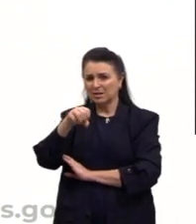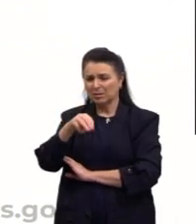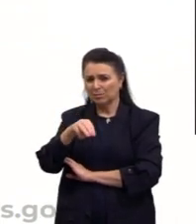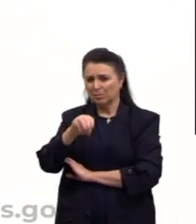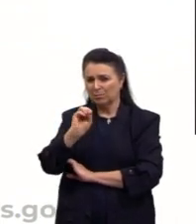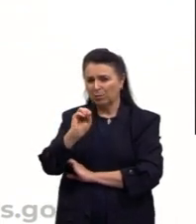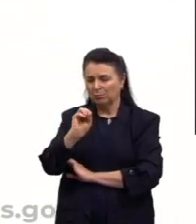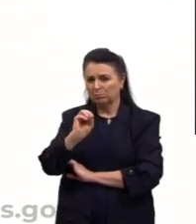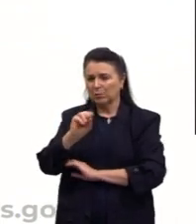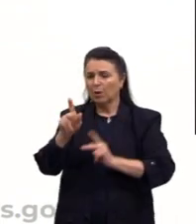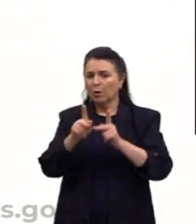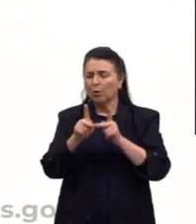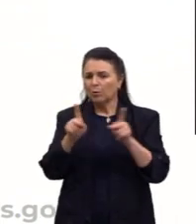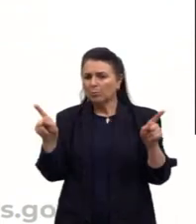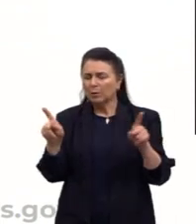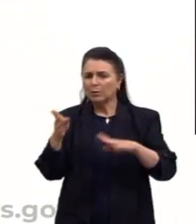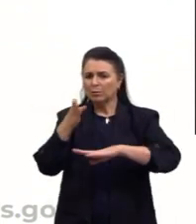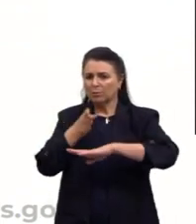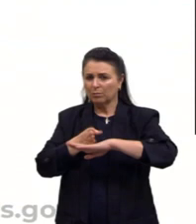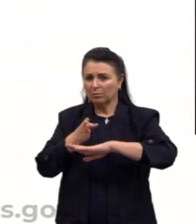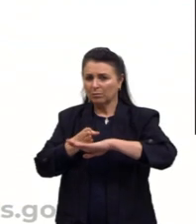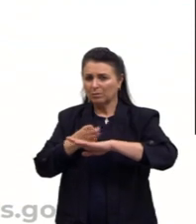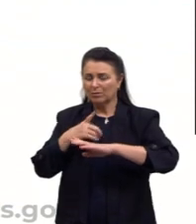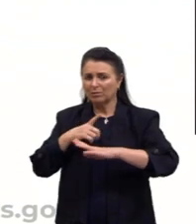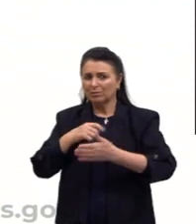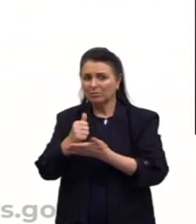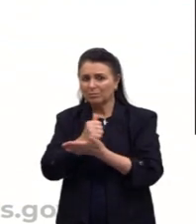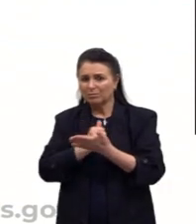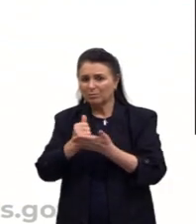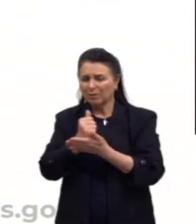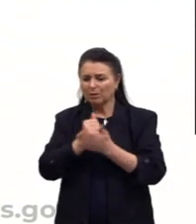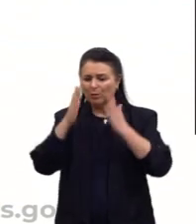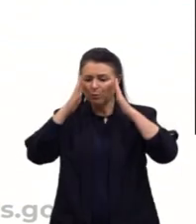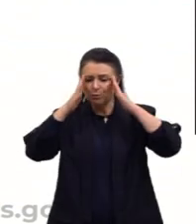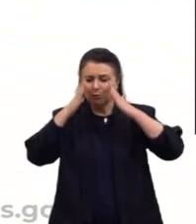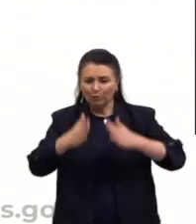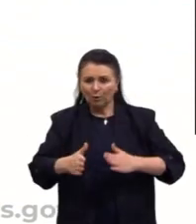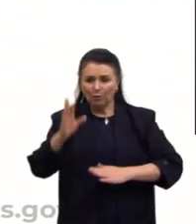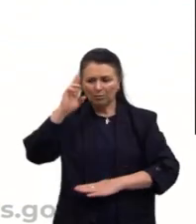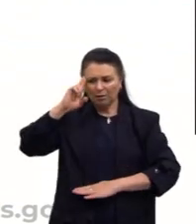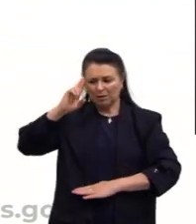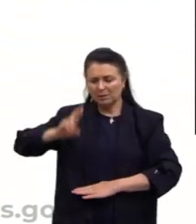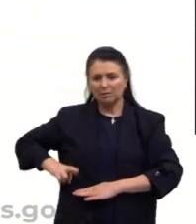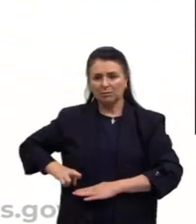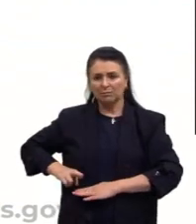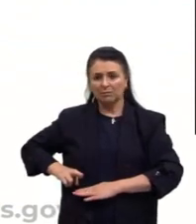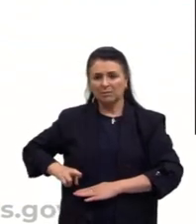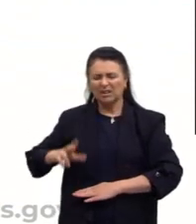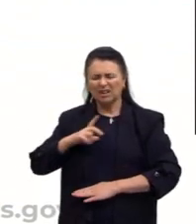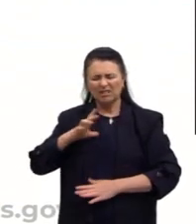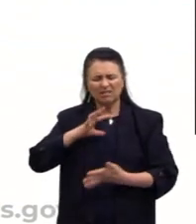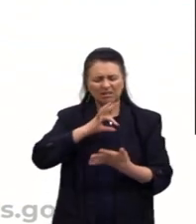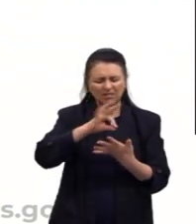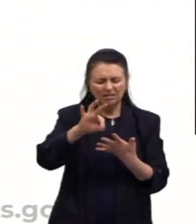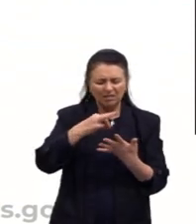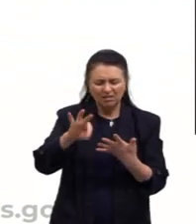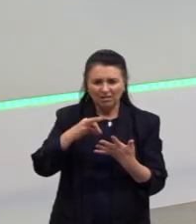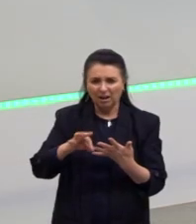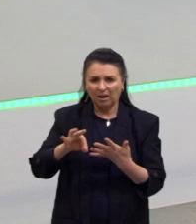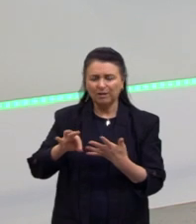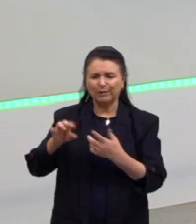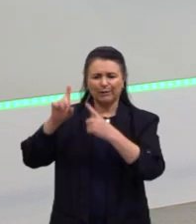moderno era baseado, muito focado na razão, e essa razão era cheia de detalhes, era racional,